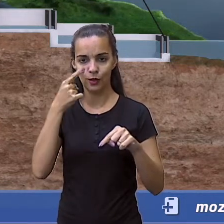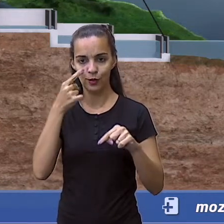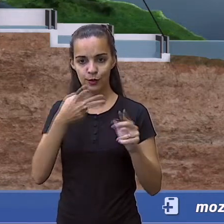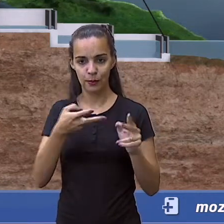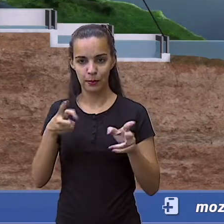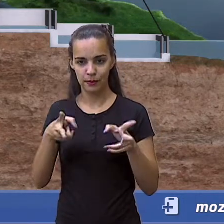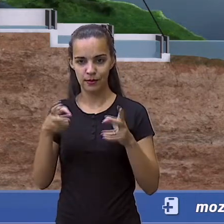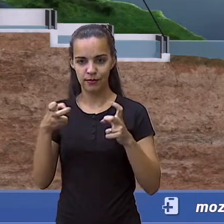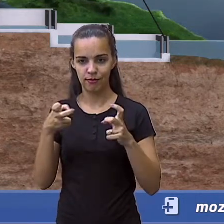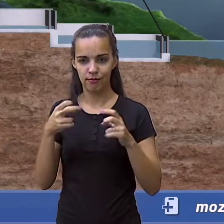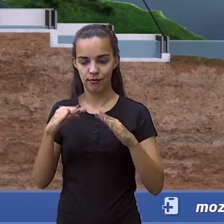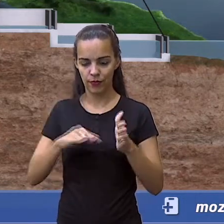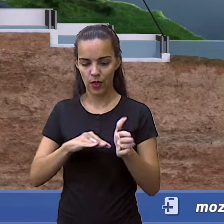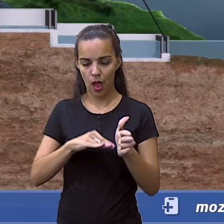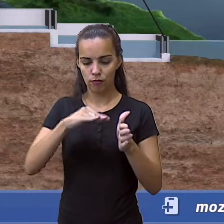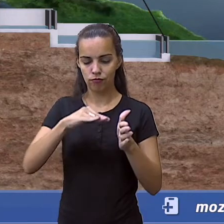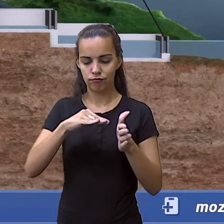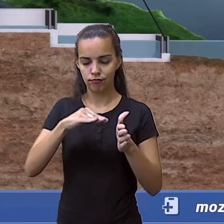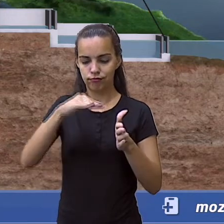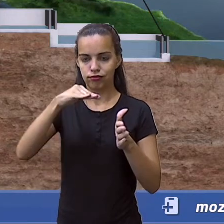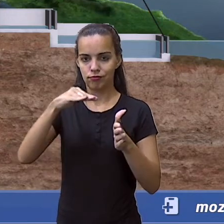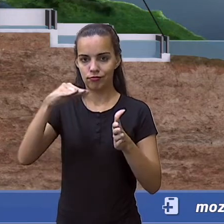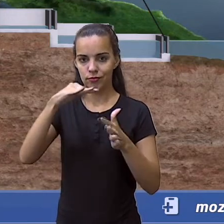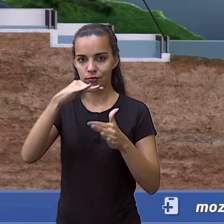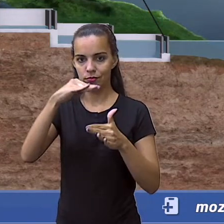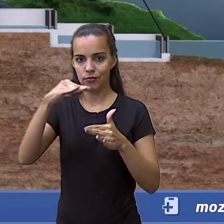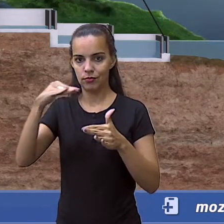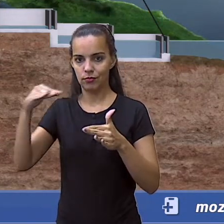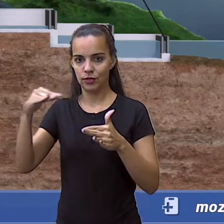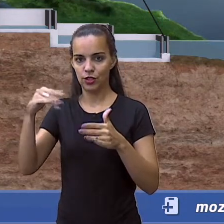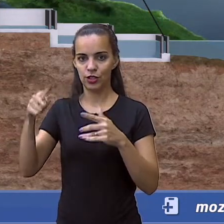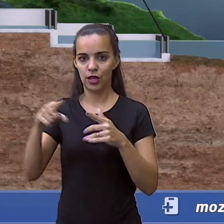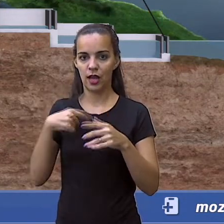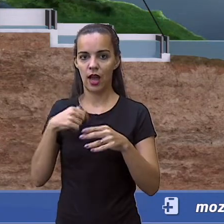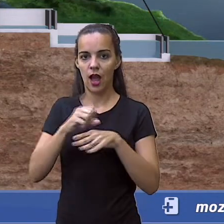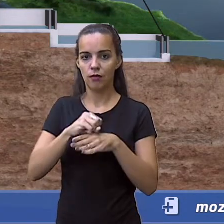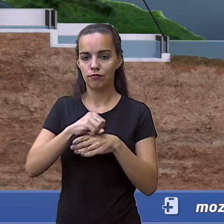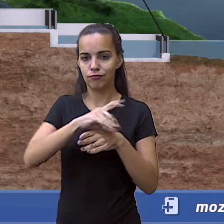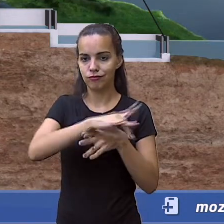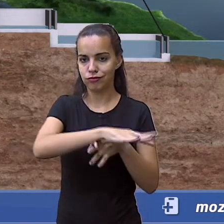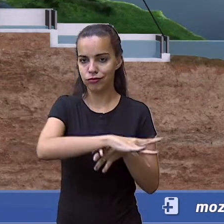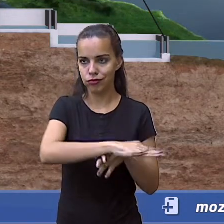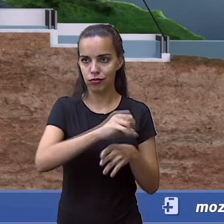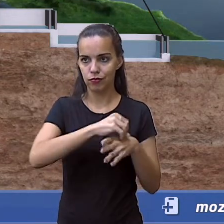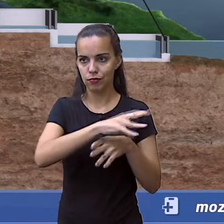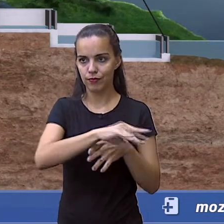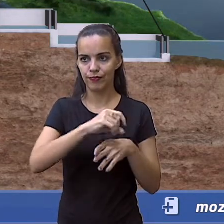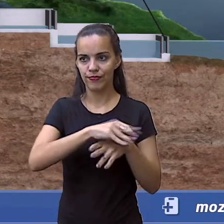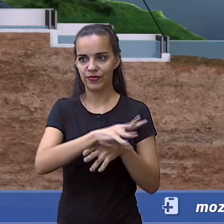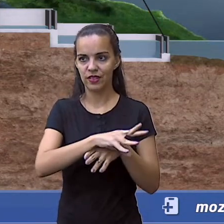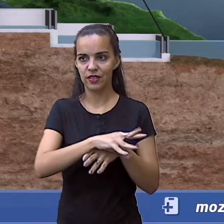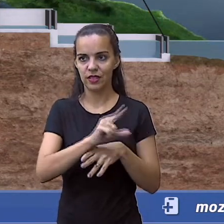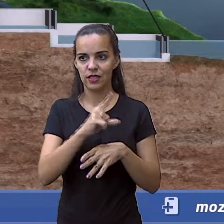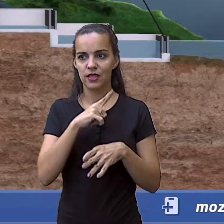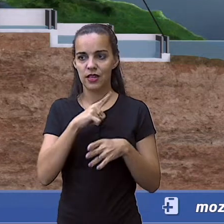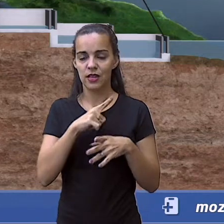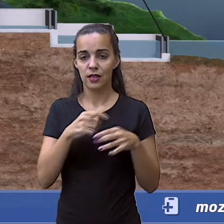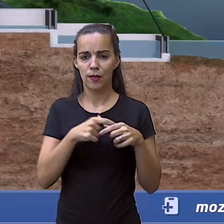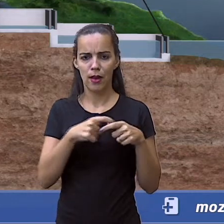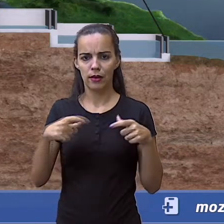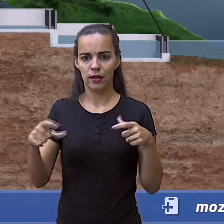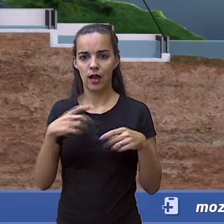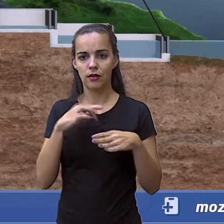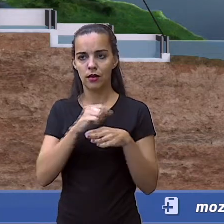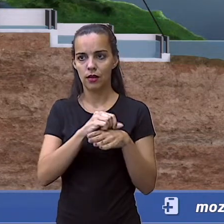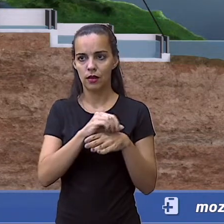passando por essa região que é esse estreito de